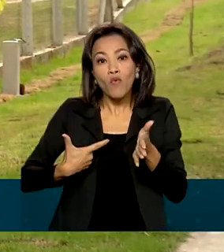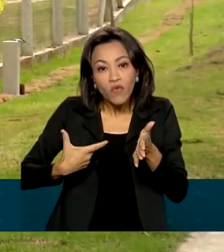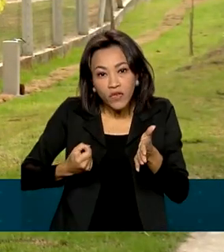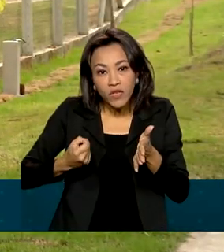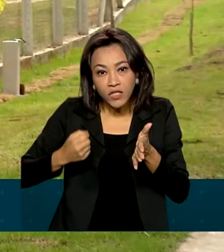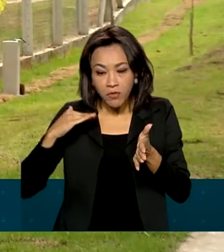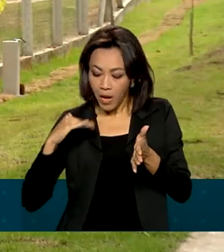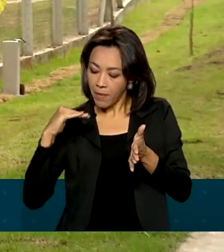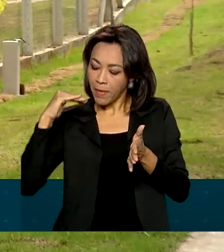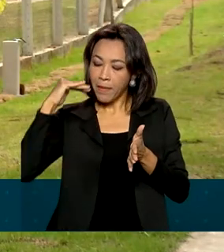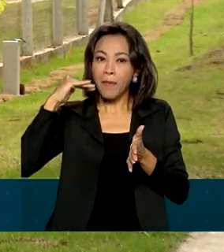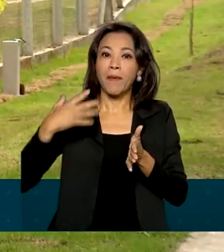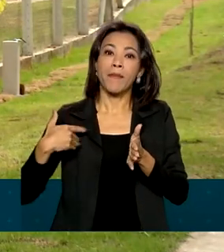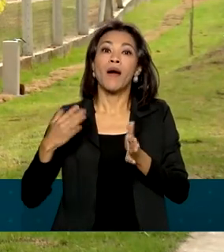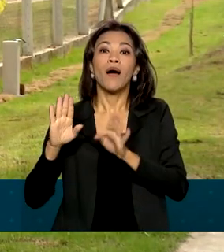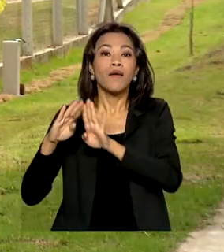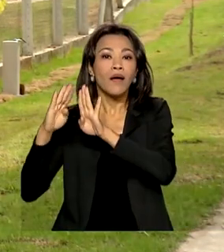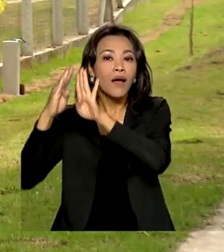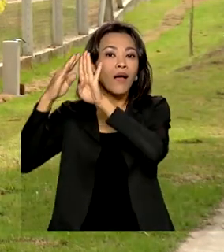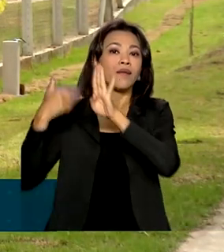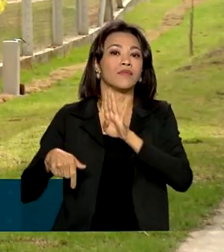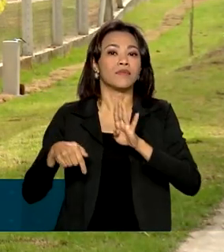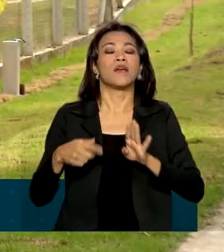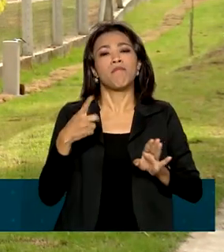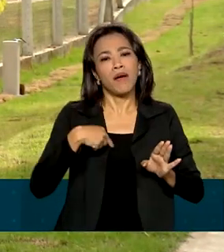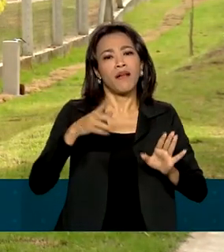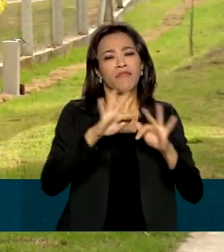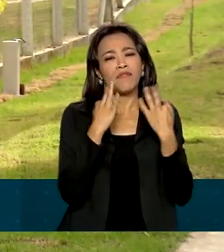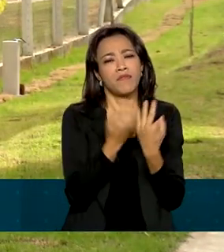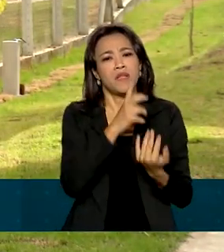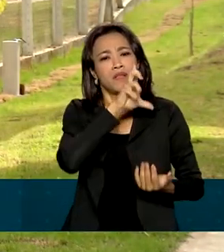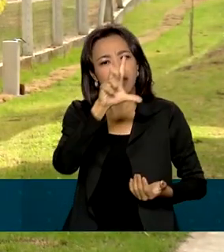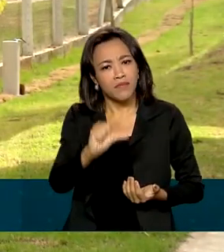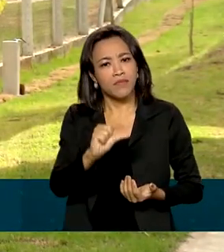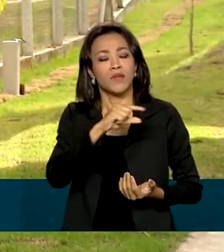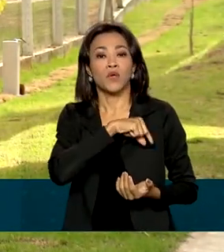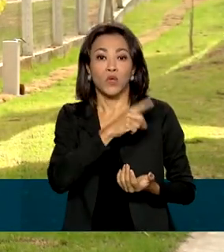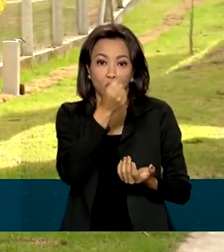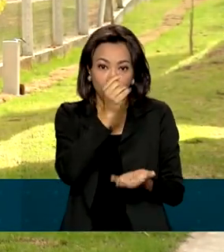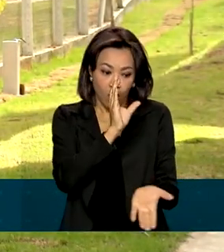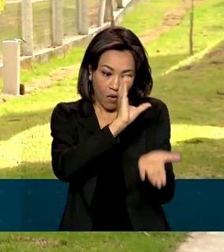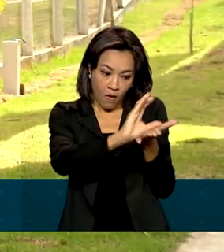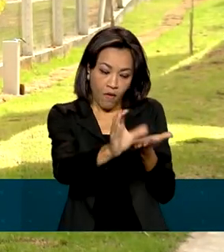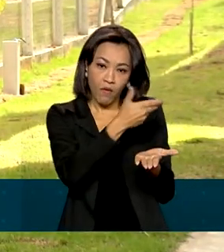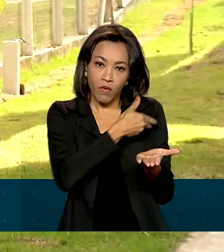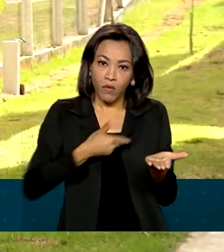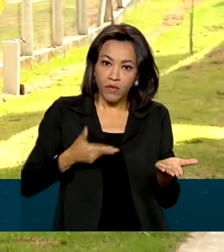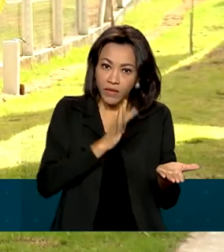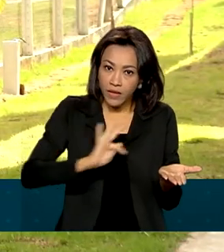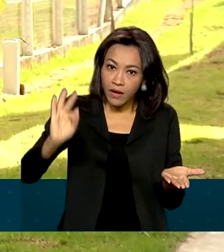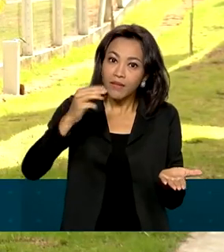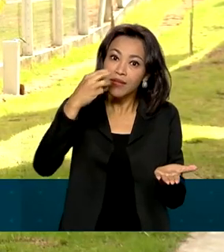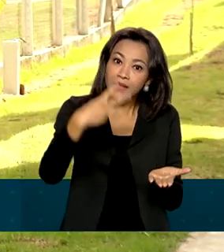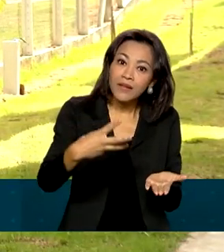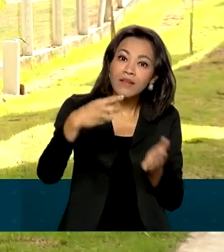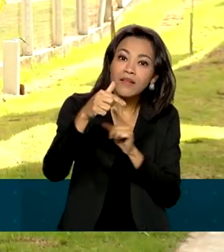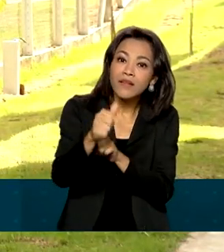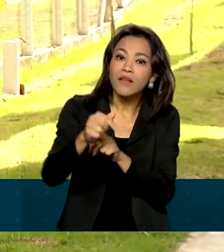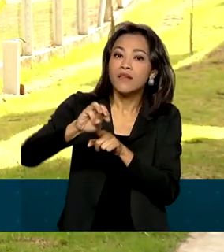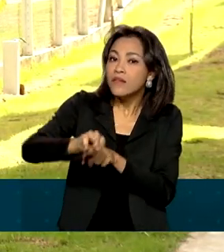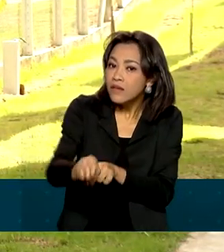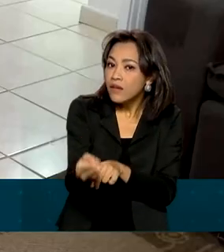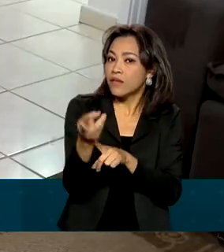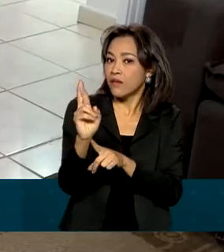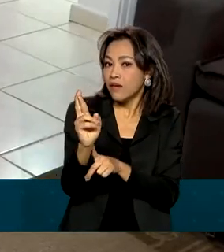Vão ser a nova casa de famílias de baixa renda. Os investimentos federais aqui superam os 37 milhões de